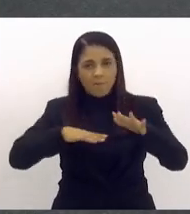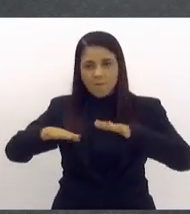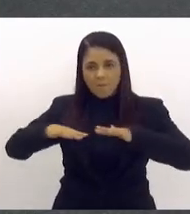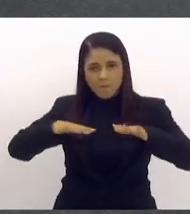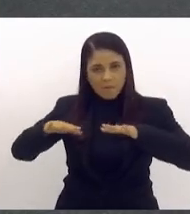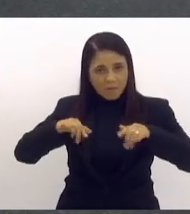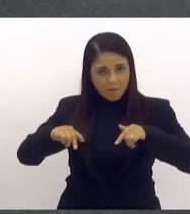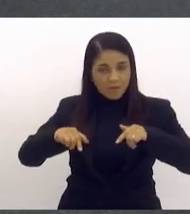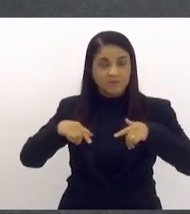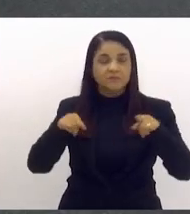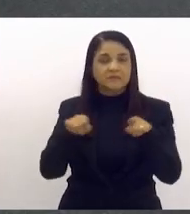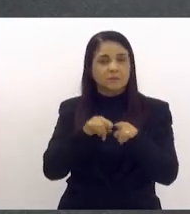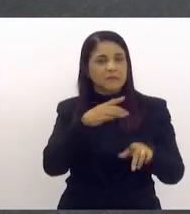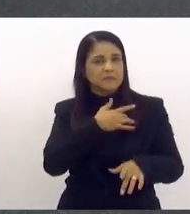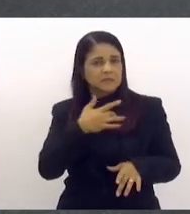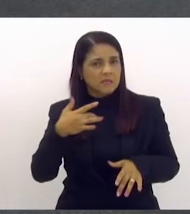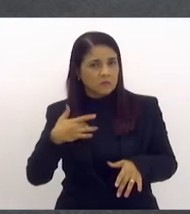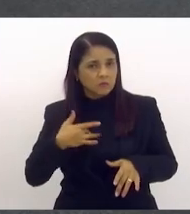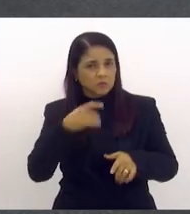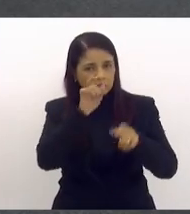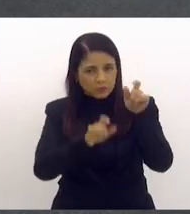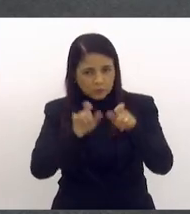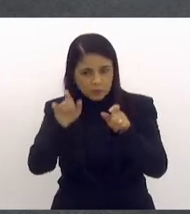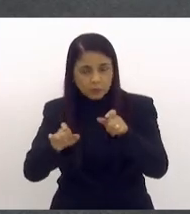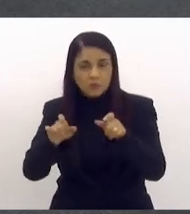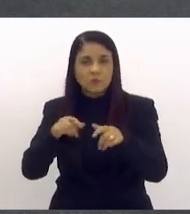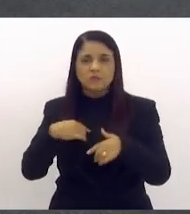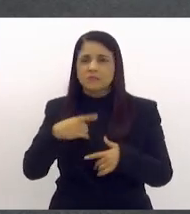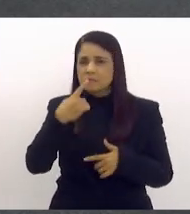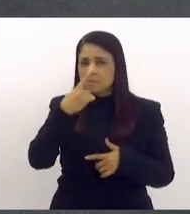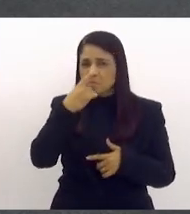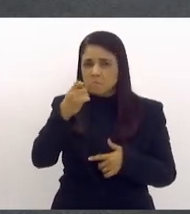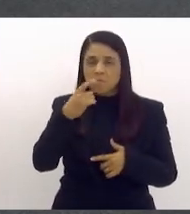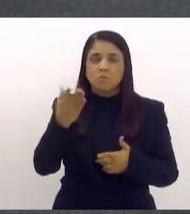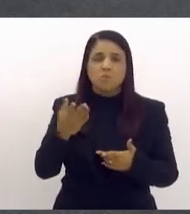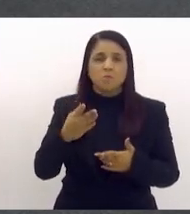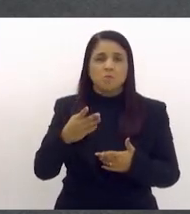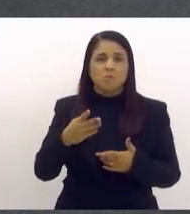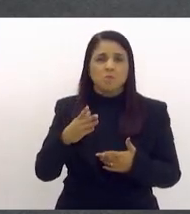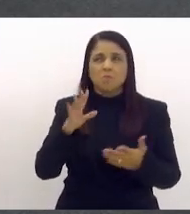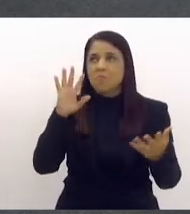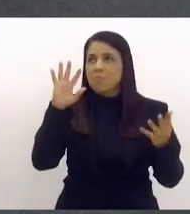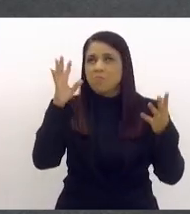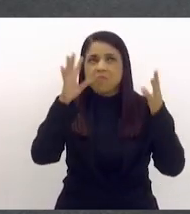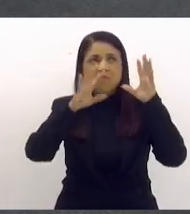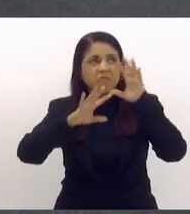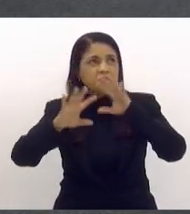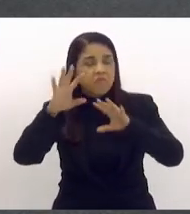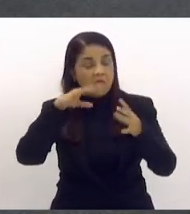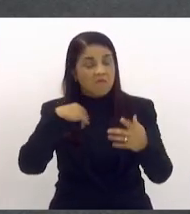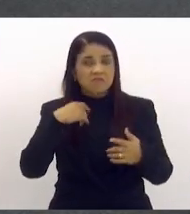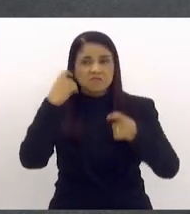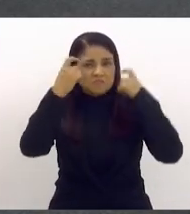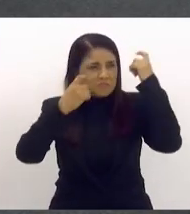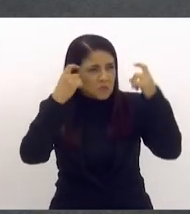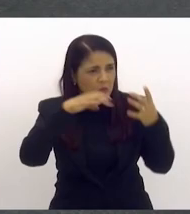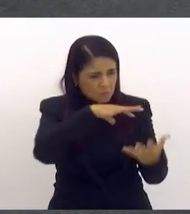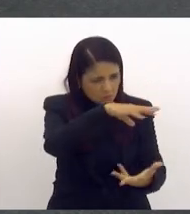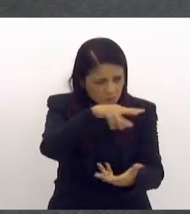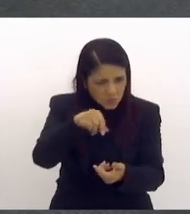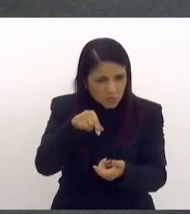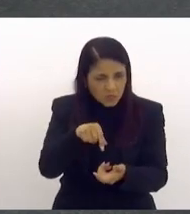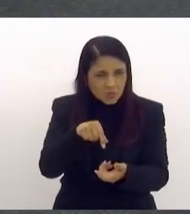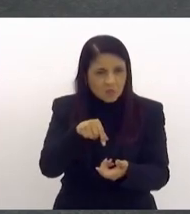pessoas e até para a redução das emissões. As pessoas ficam dizendo que estamos preocupados com o planeta, mas acabam